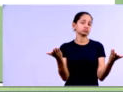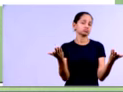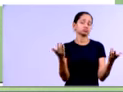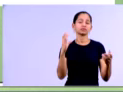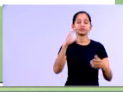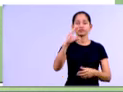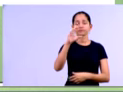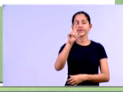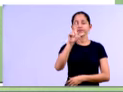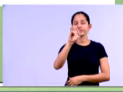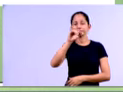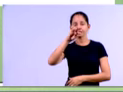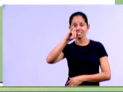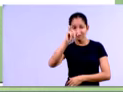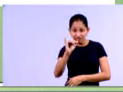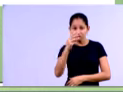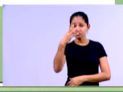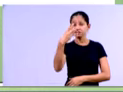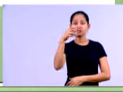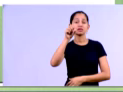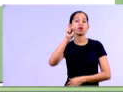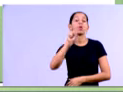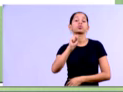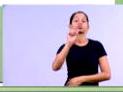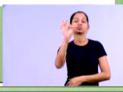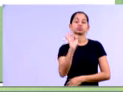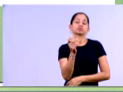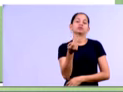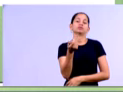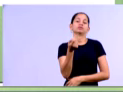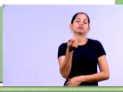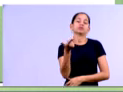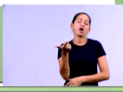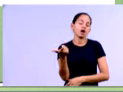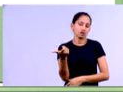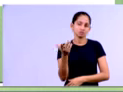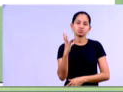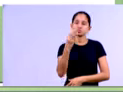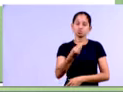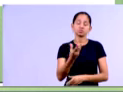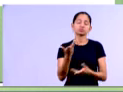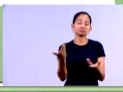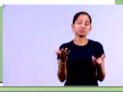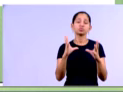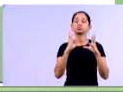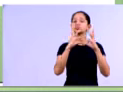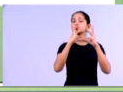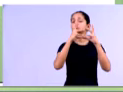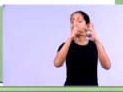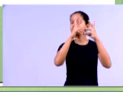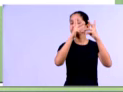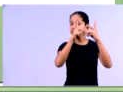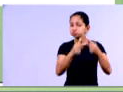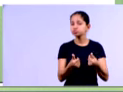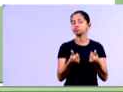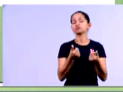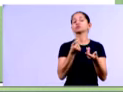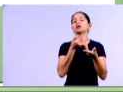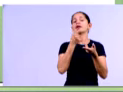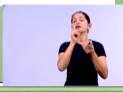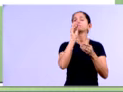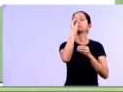representa 38,36%. Então, gente, veja bem, todos os valores que estão investidos nessa empresa aqui,